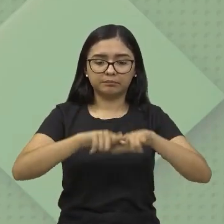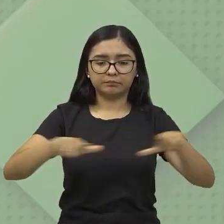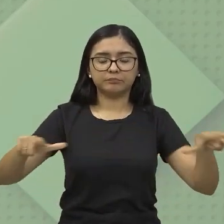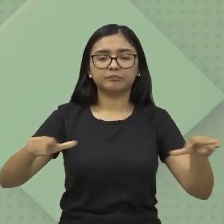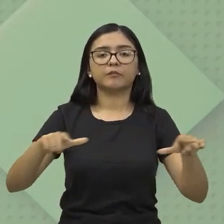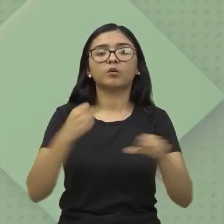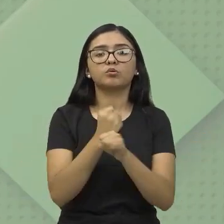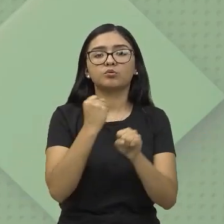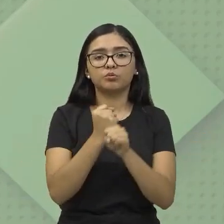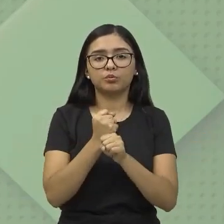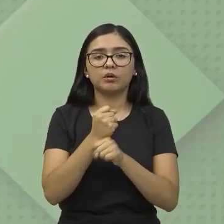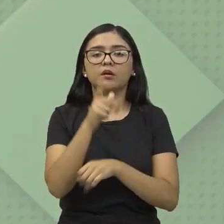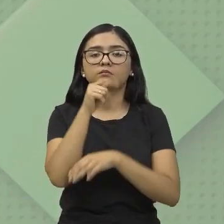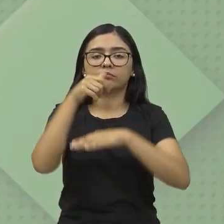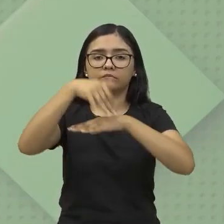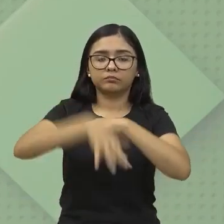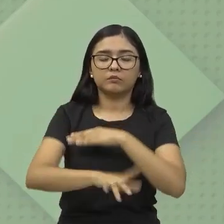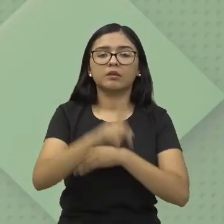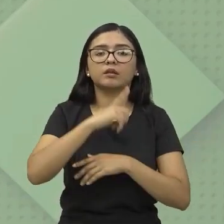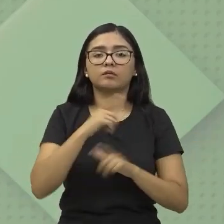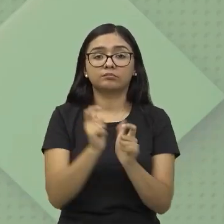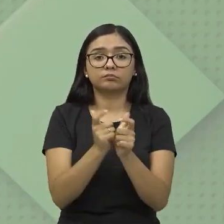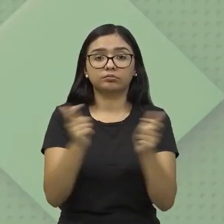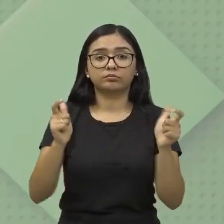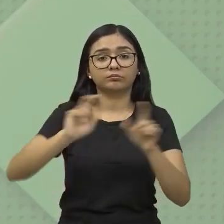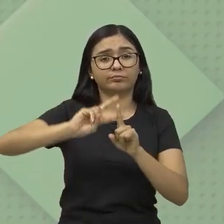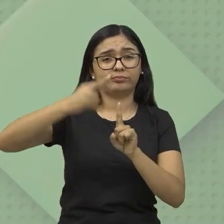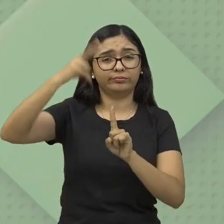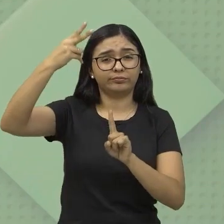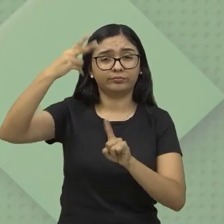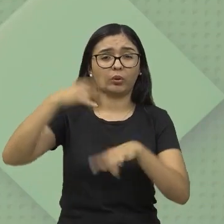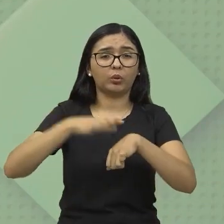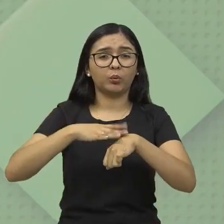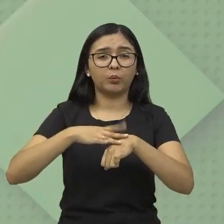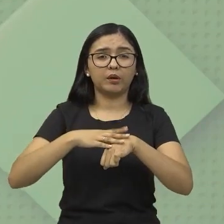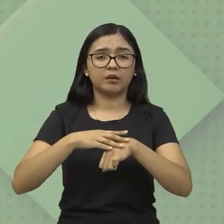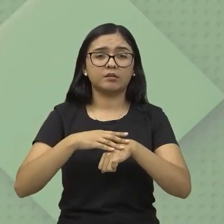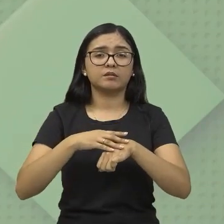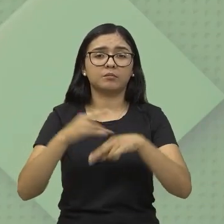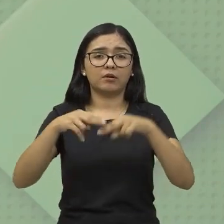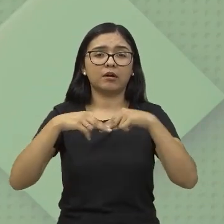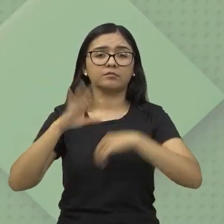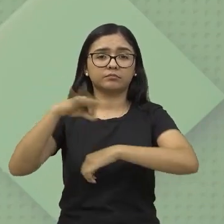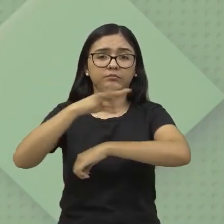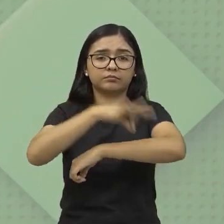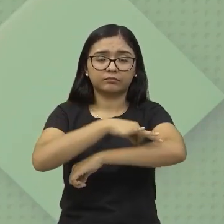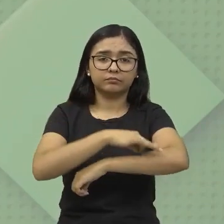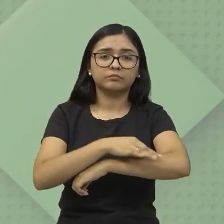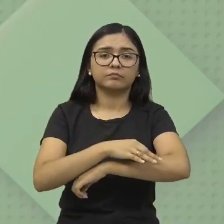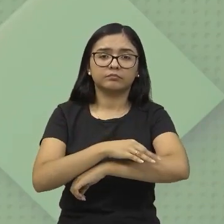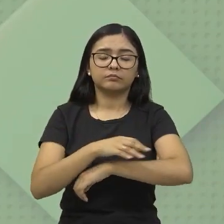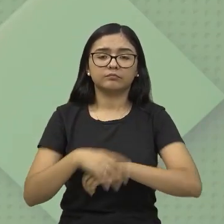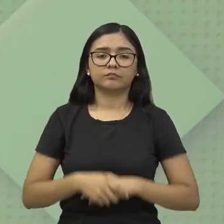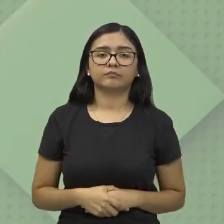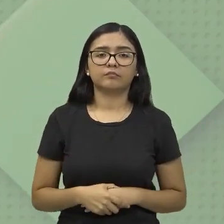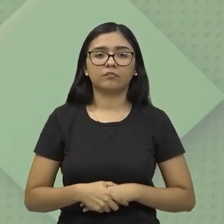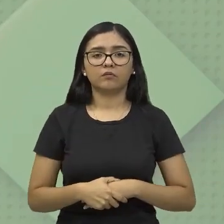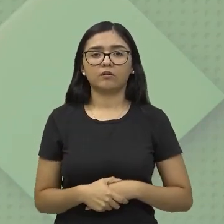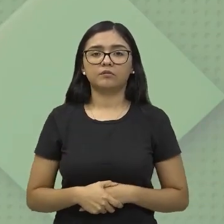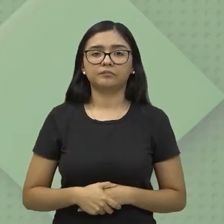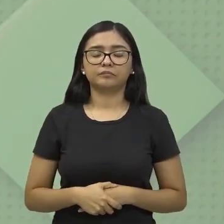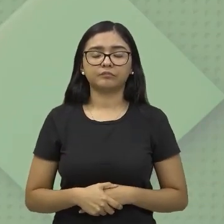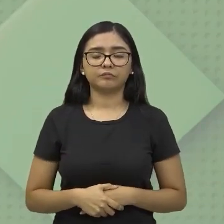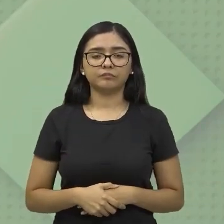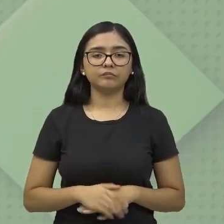hidrelétrica, houve aí esse aumento no número de casos que estava relacionada com a construção dessa usina hidrelétrica.